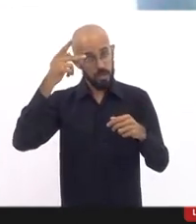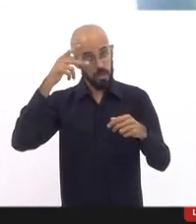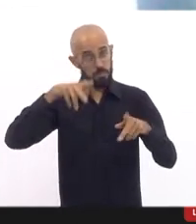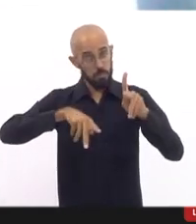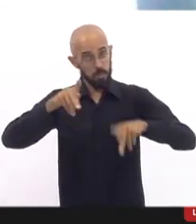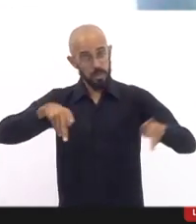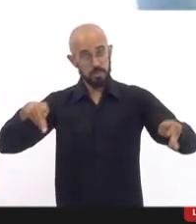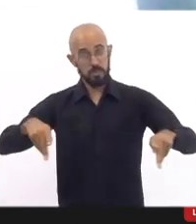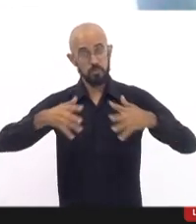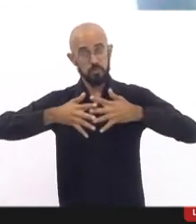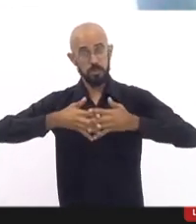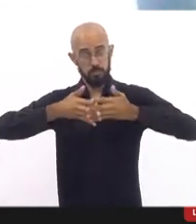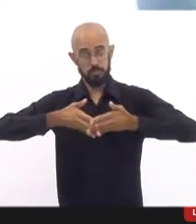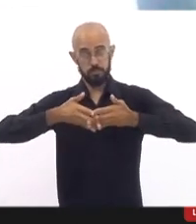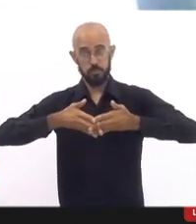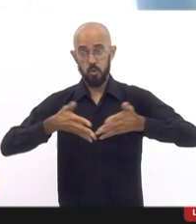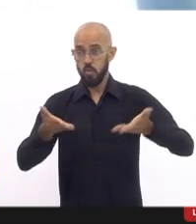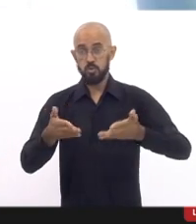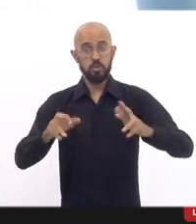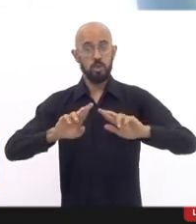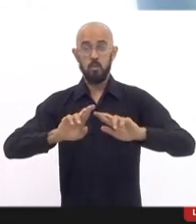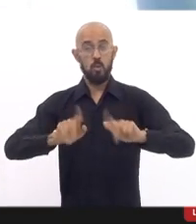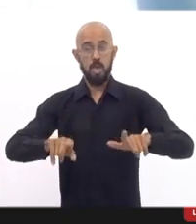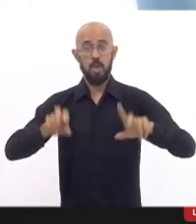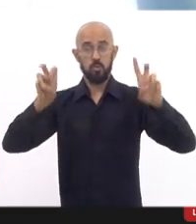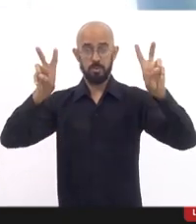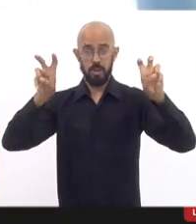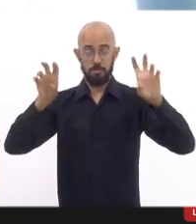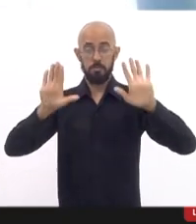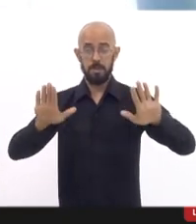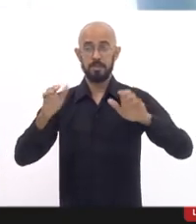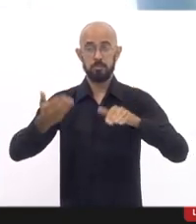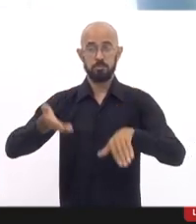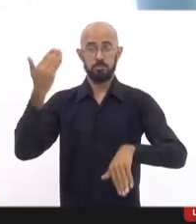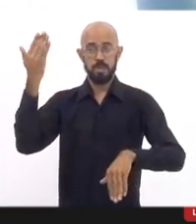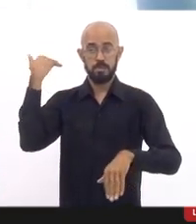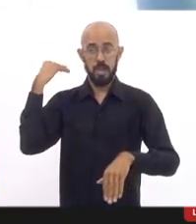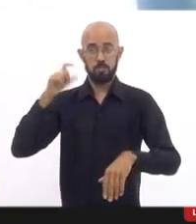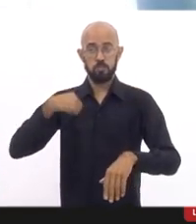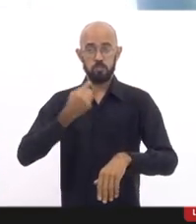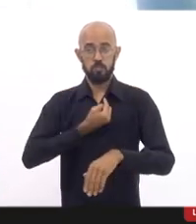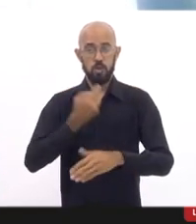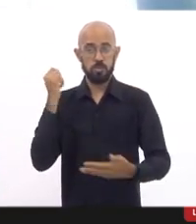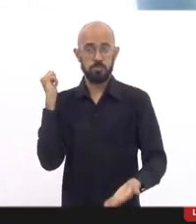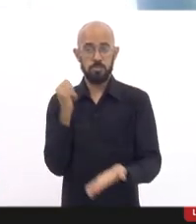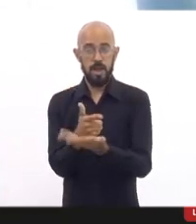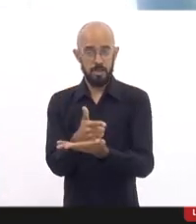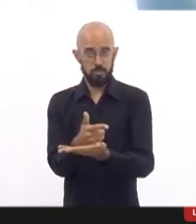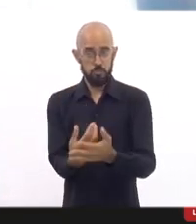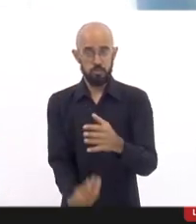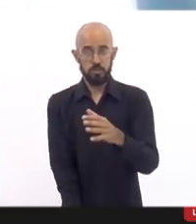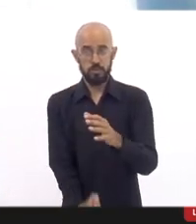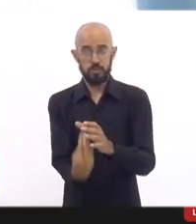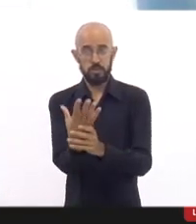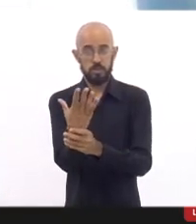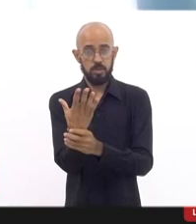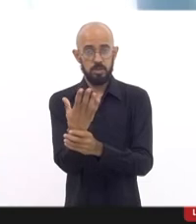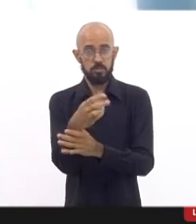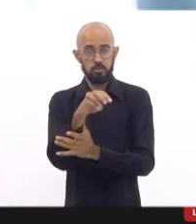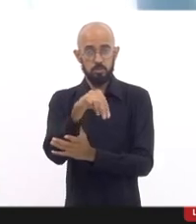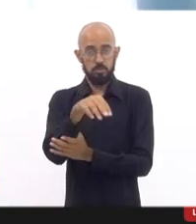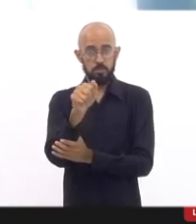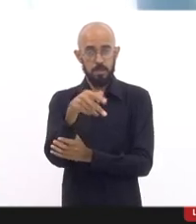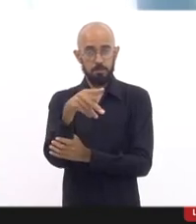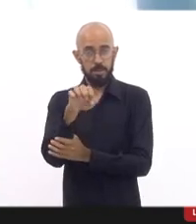Petrópolis, que não é nosso tema, que no passado nós pagamos e criamos o mapeamento de risco,